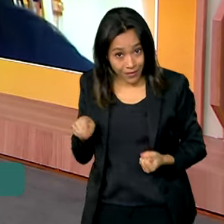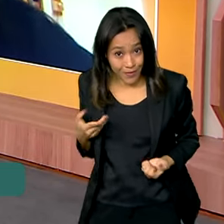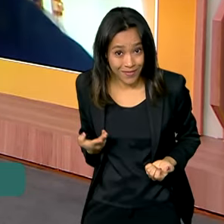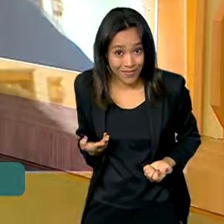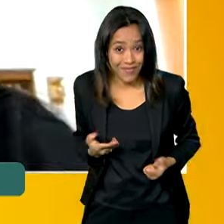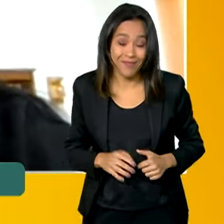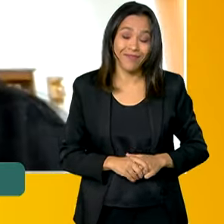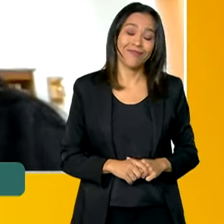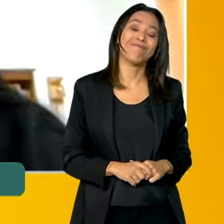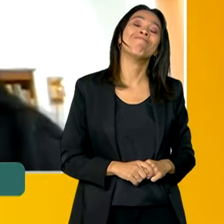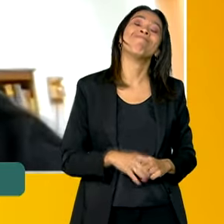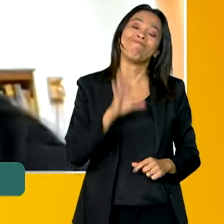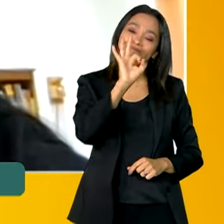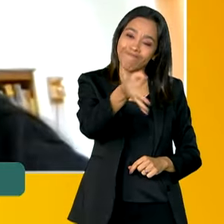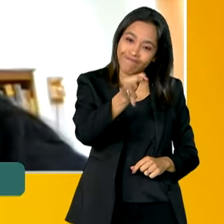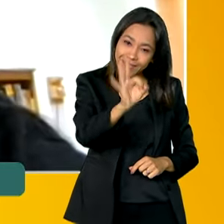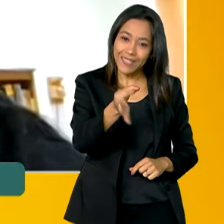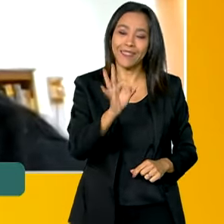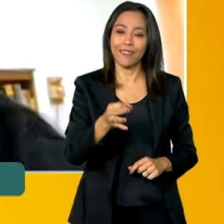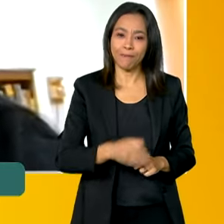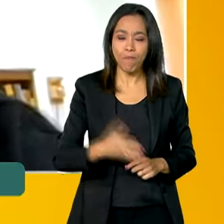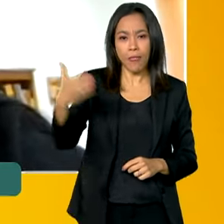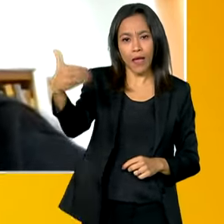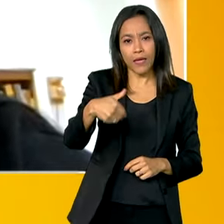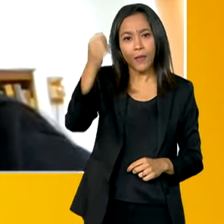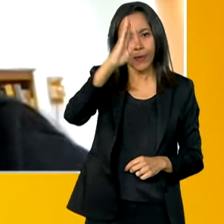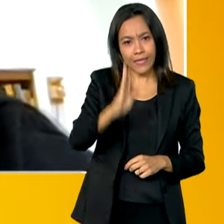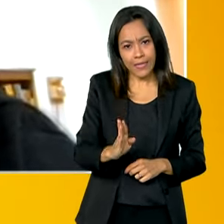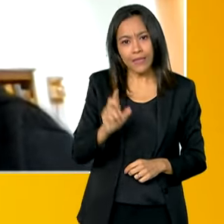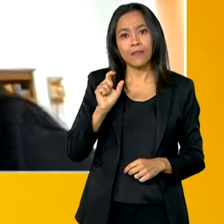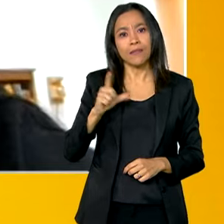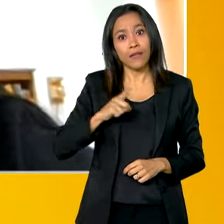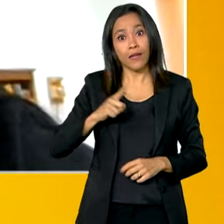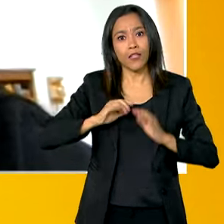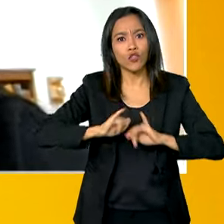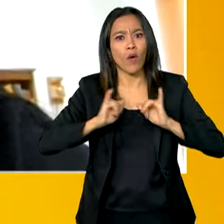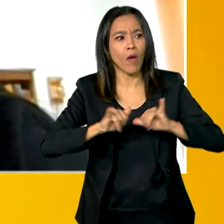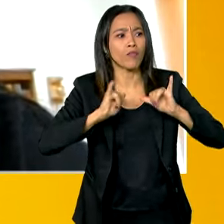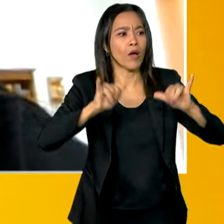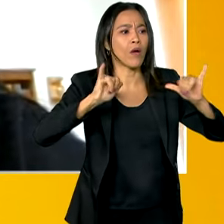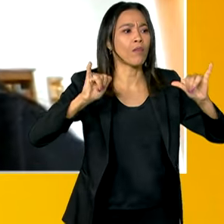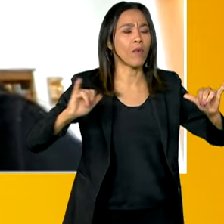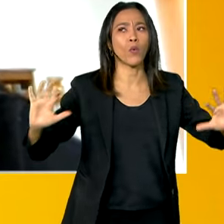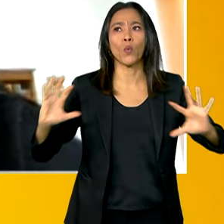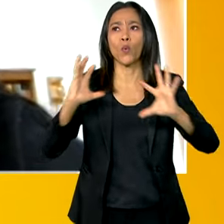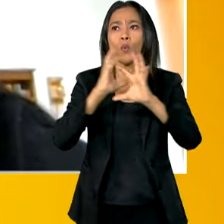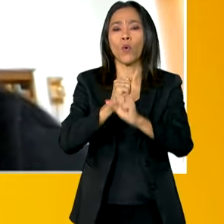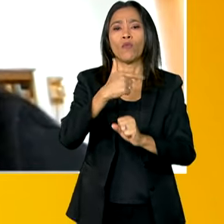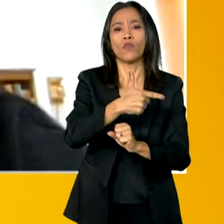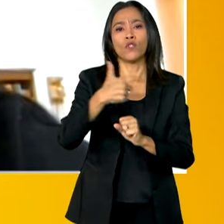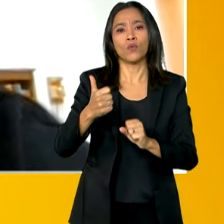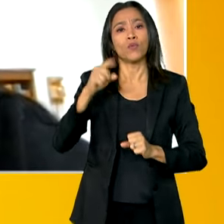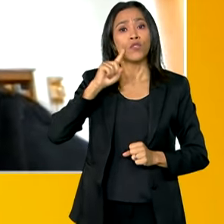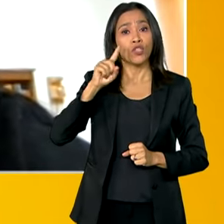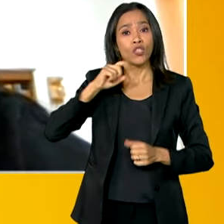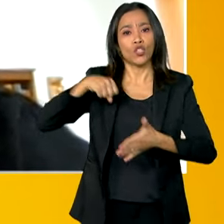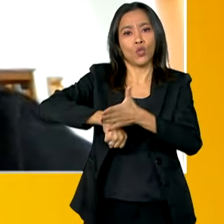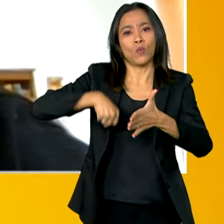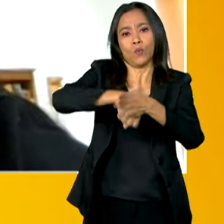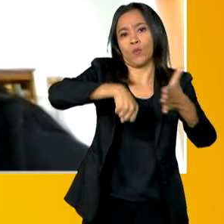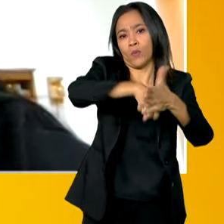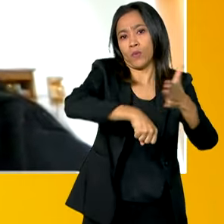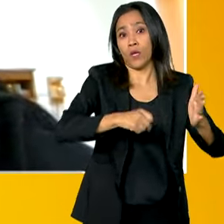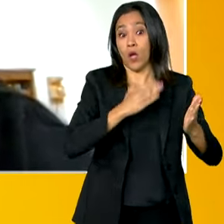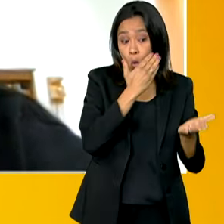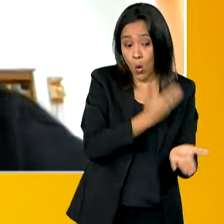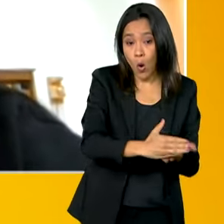Sim, a gente dá início aqui no Brasil à campanha, nos 21 dias de ativismo, porque começa